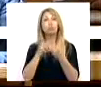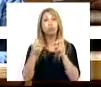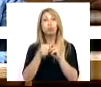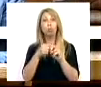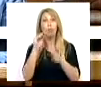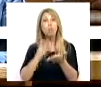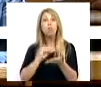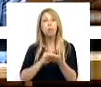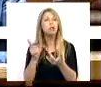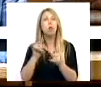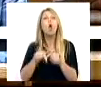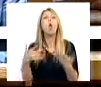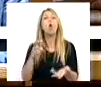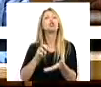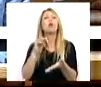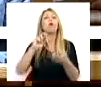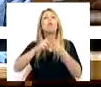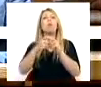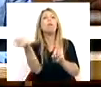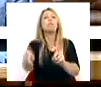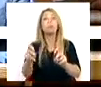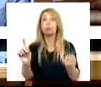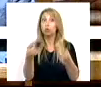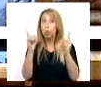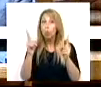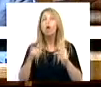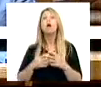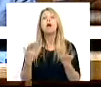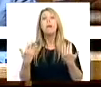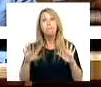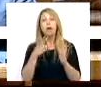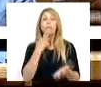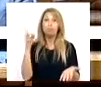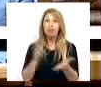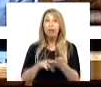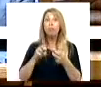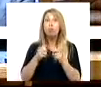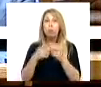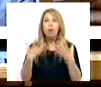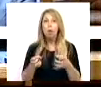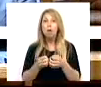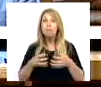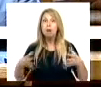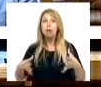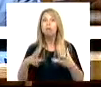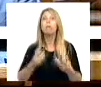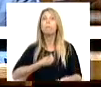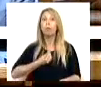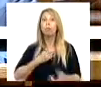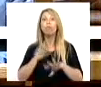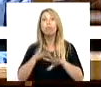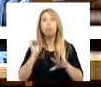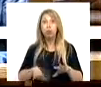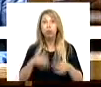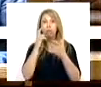não é um problema de hoje, mas também é verdade que o problema ganhou dimensões verdadeiramente preocupantes a partir das políticas dos PECs